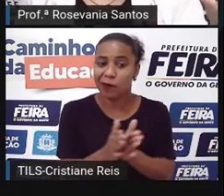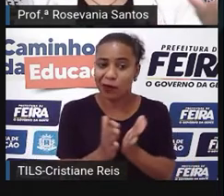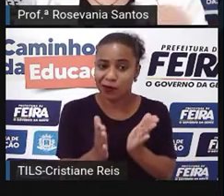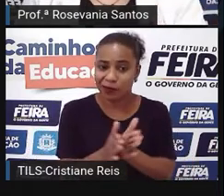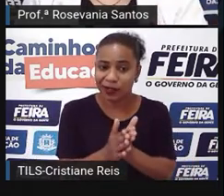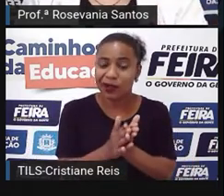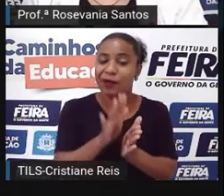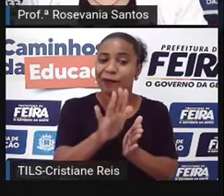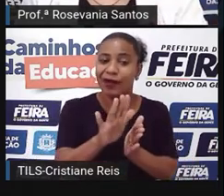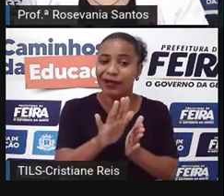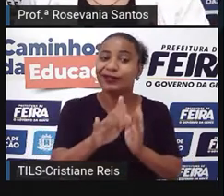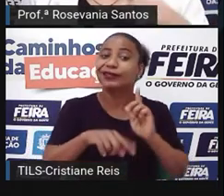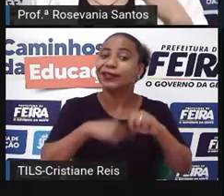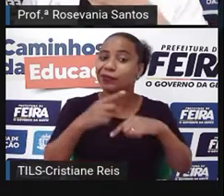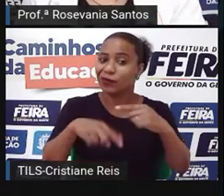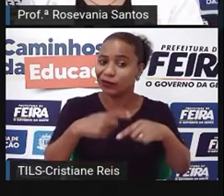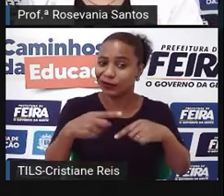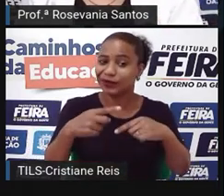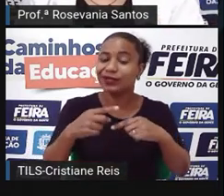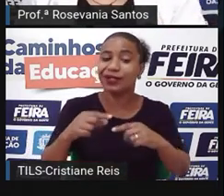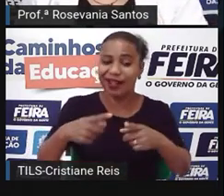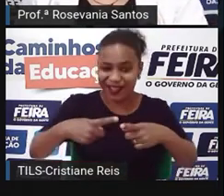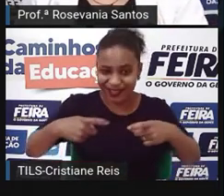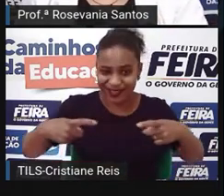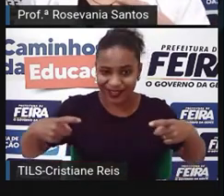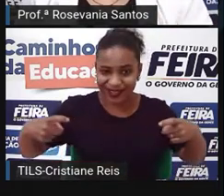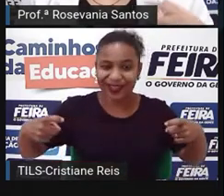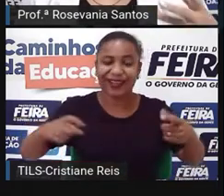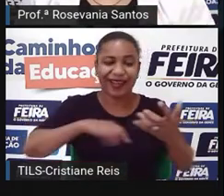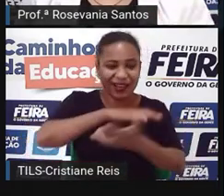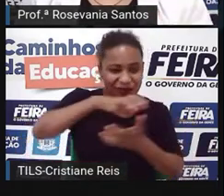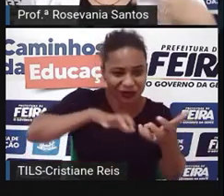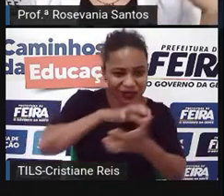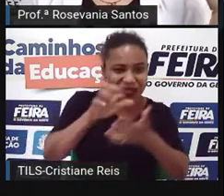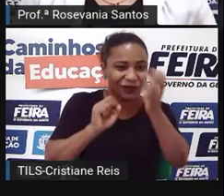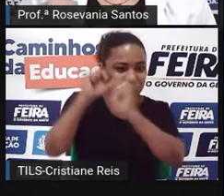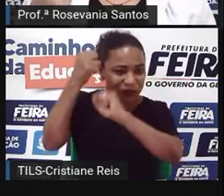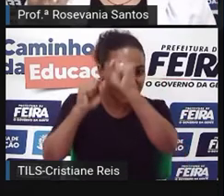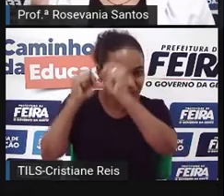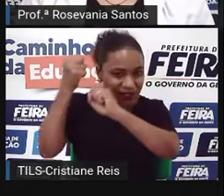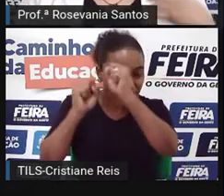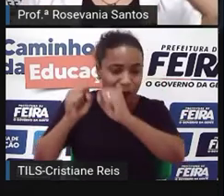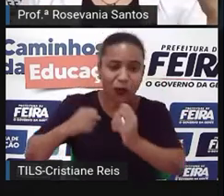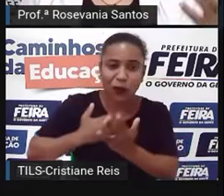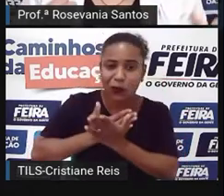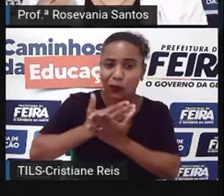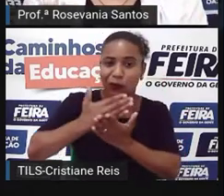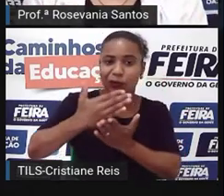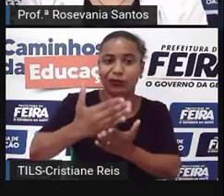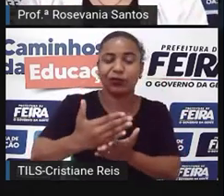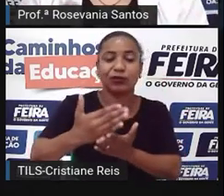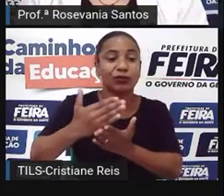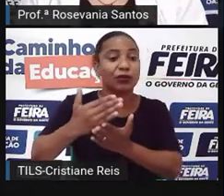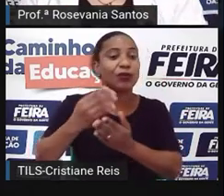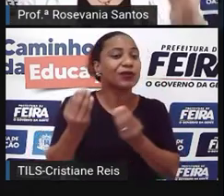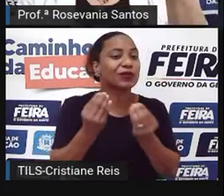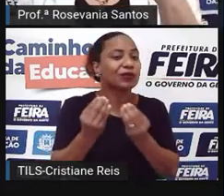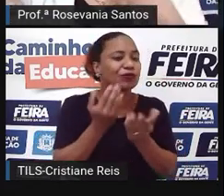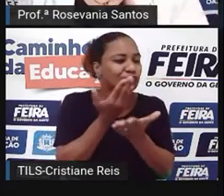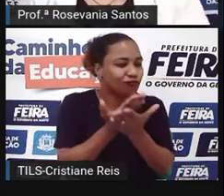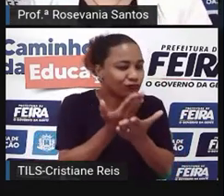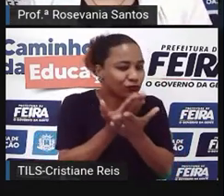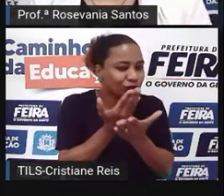esqueceram de fazer esse dever de casa, que é a questão, né, do investimento em ciência, em tecnologia,